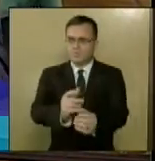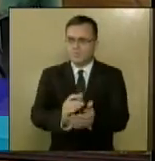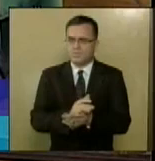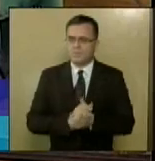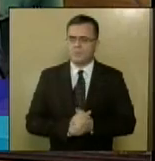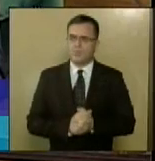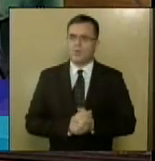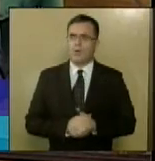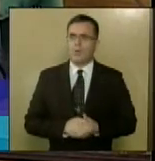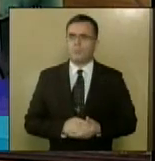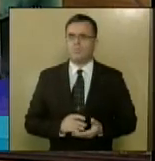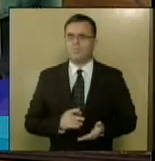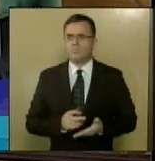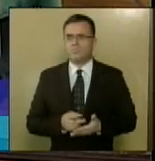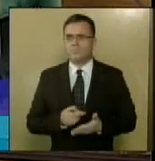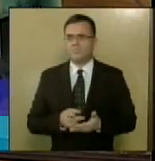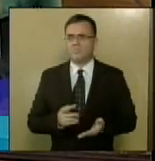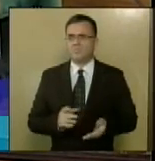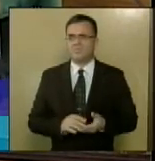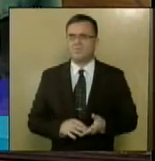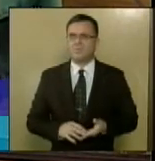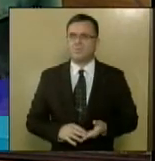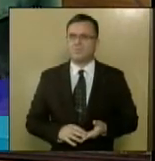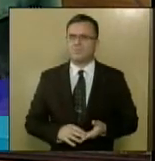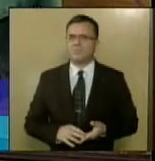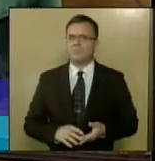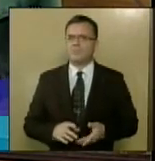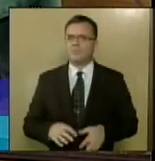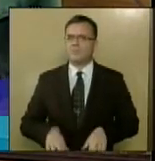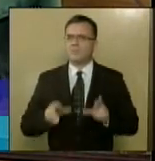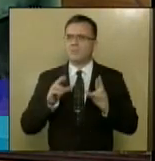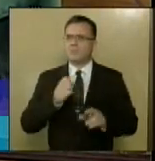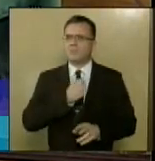Indicação de número 193, de autoria do deputado Capitão Samuel.